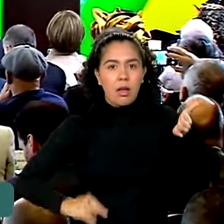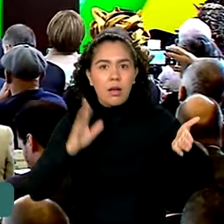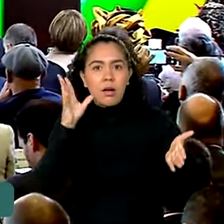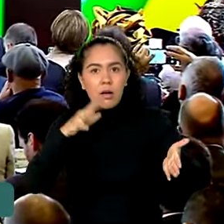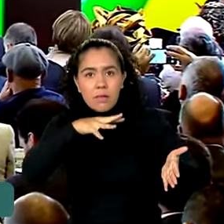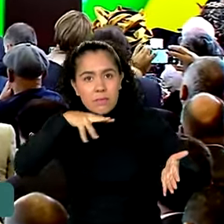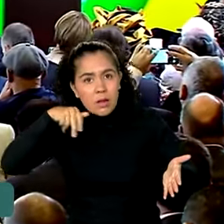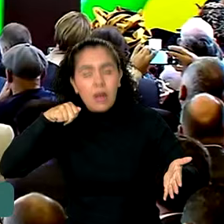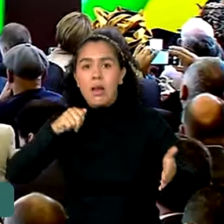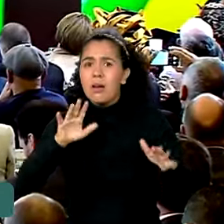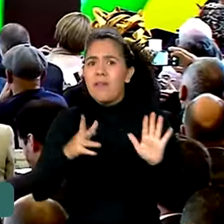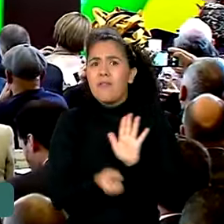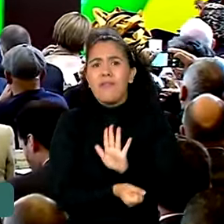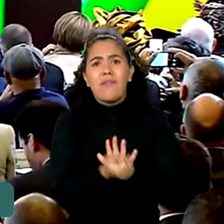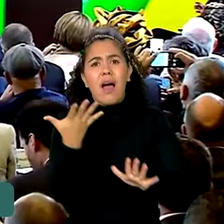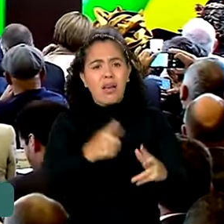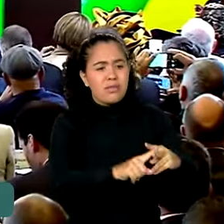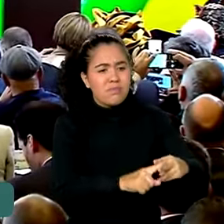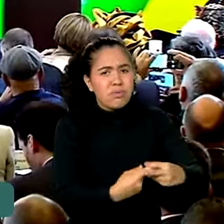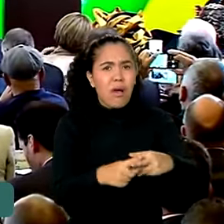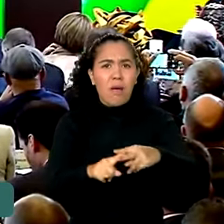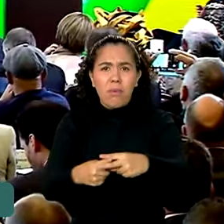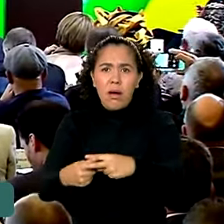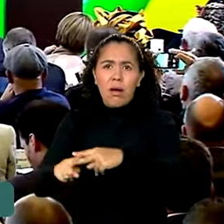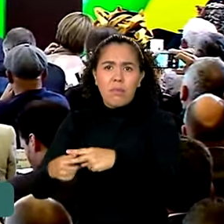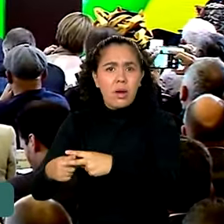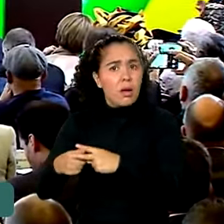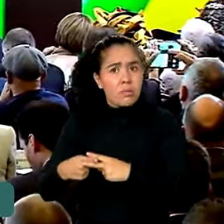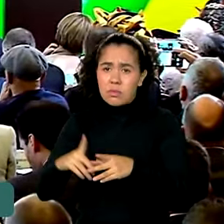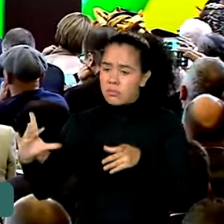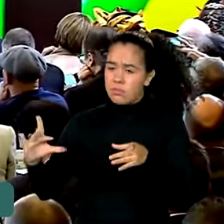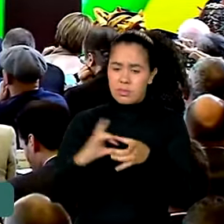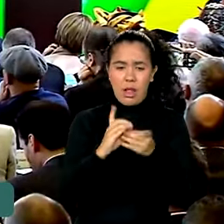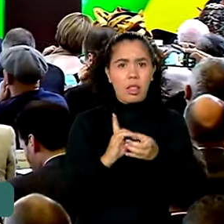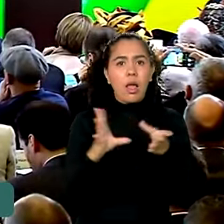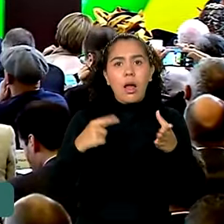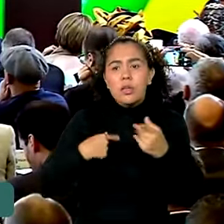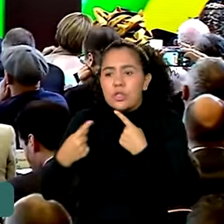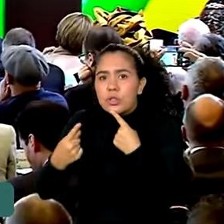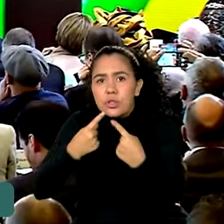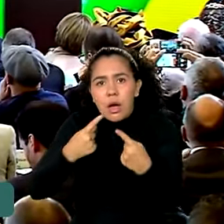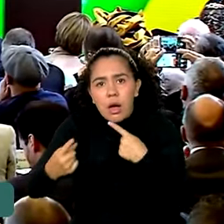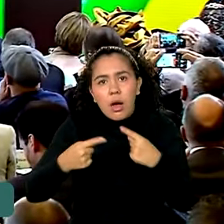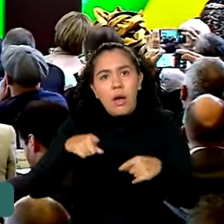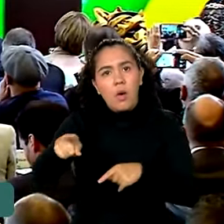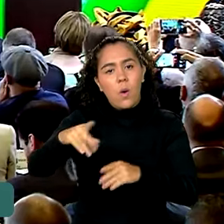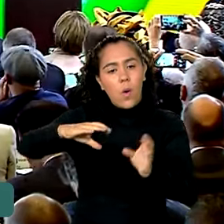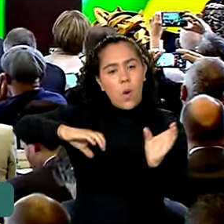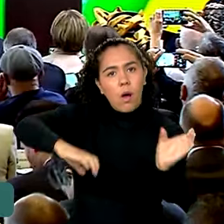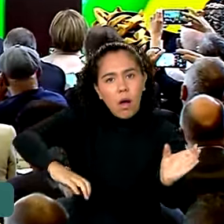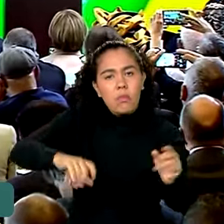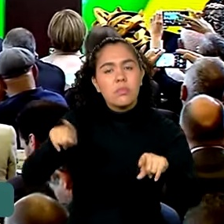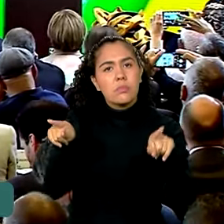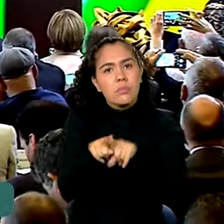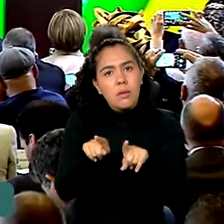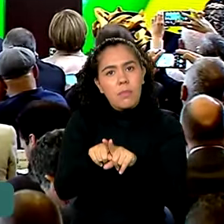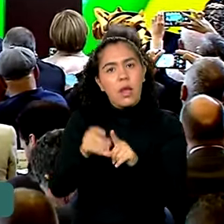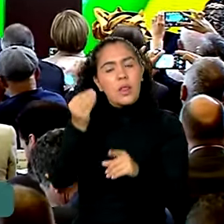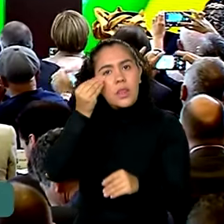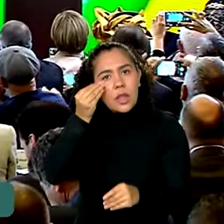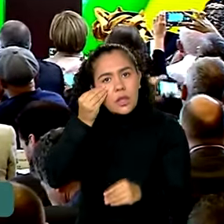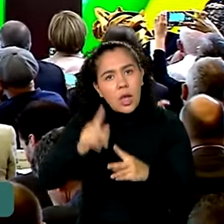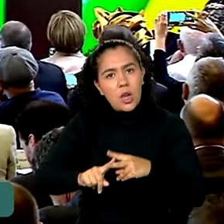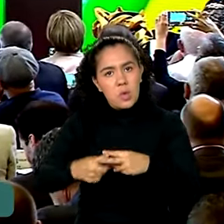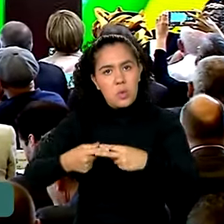aprimoradas, sempre, democraticamente, numa conversa com o Congresso Nacional, negociando. Ninguém